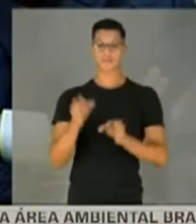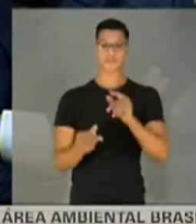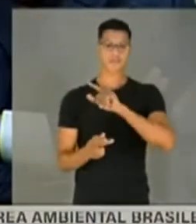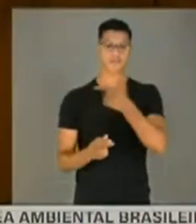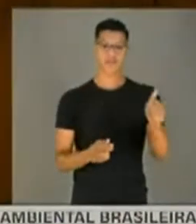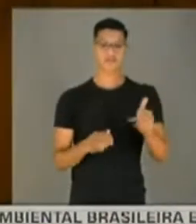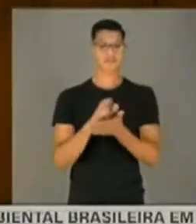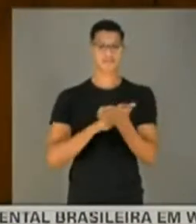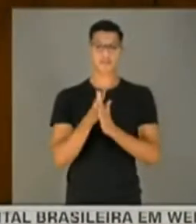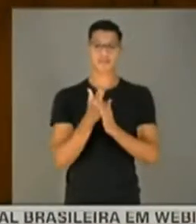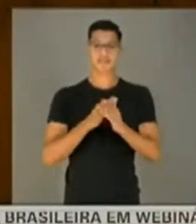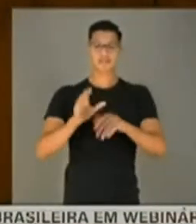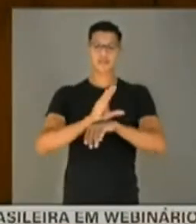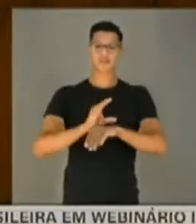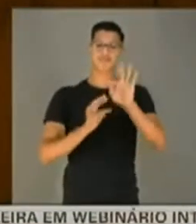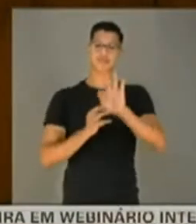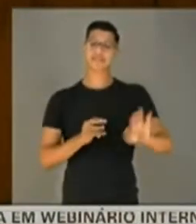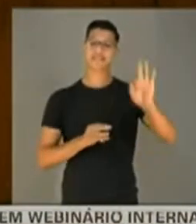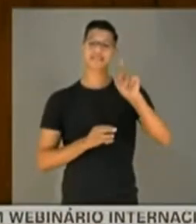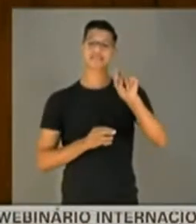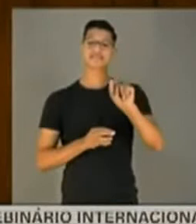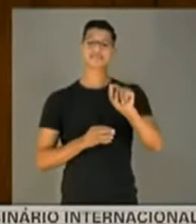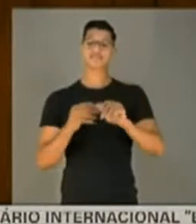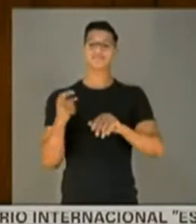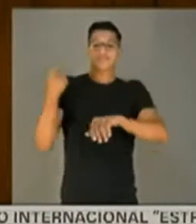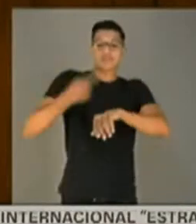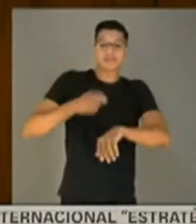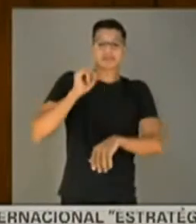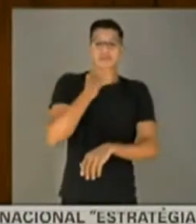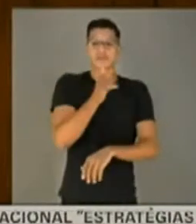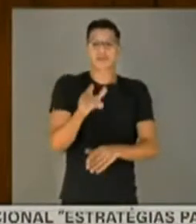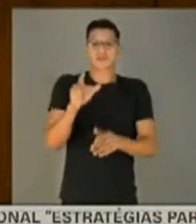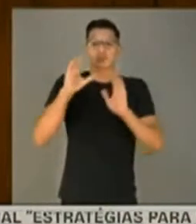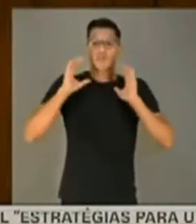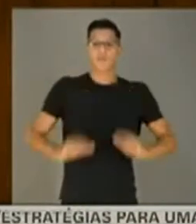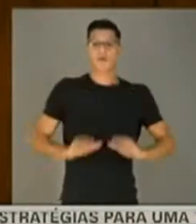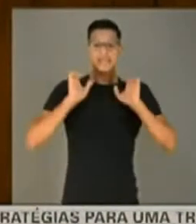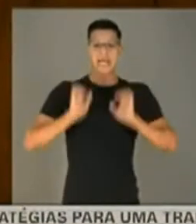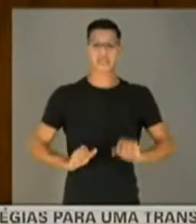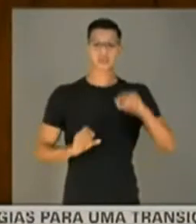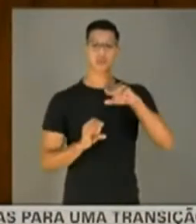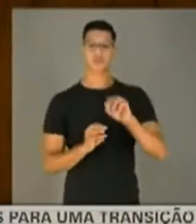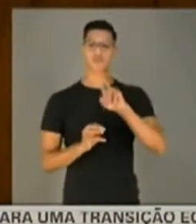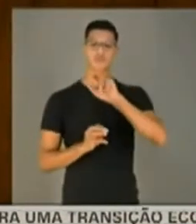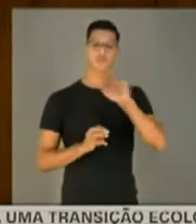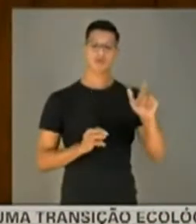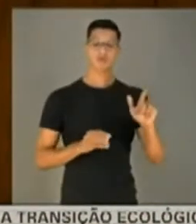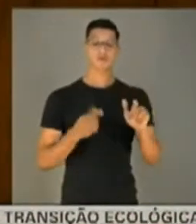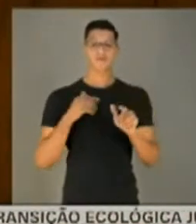nenhum, nem mesmo a Constituição Federal, que seja sedimentada, se não for em cima de um comportamento ético e moral. E o